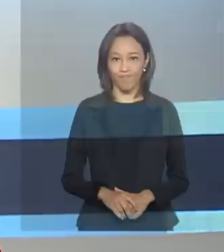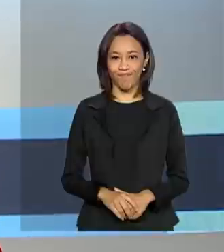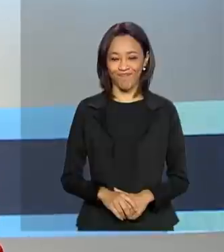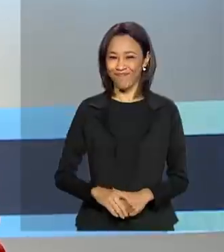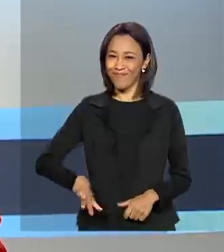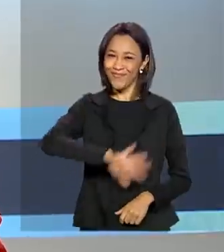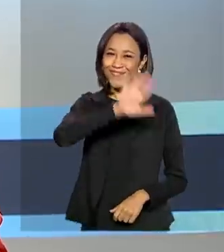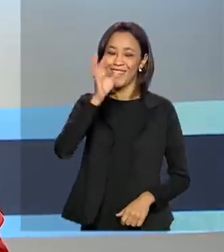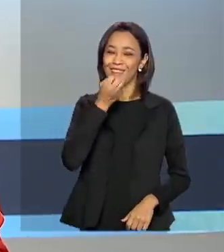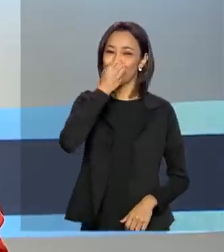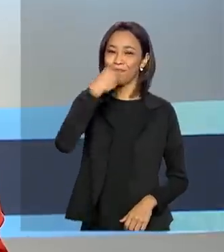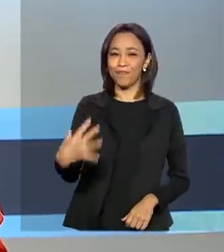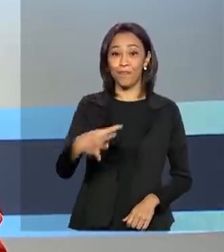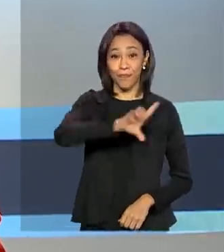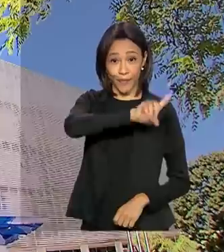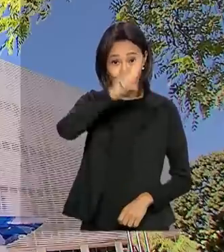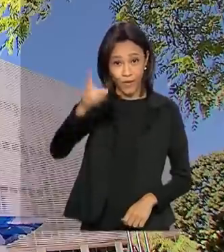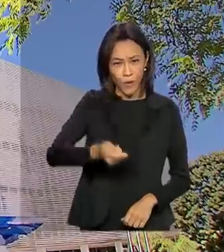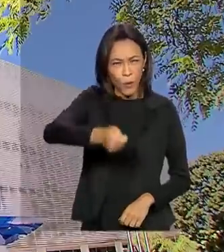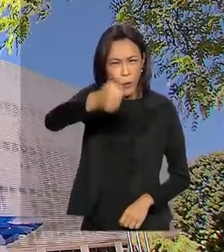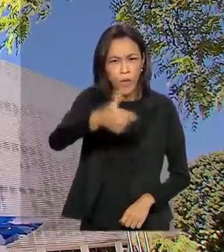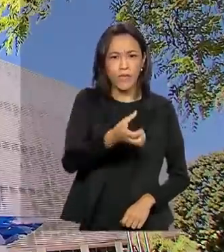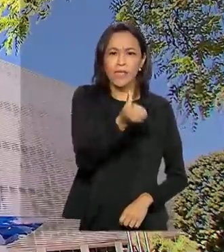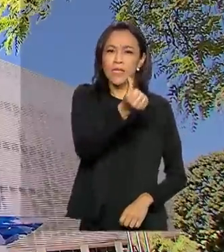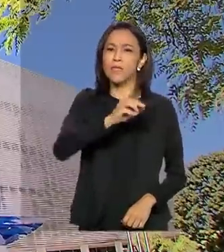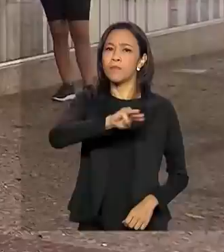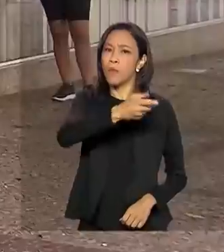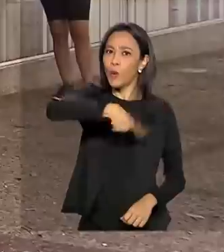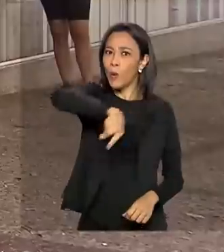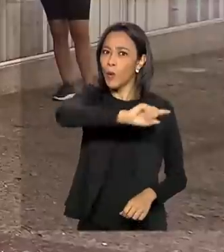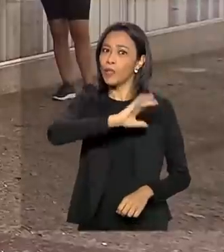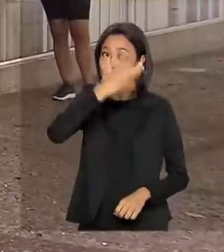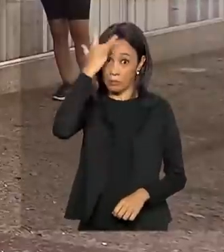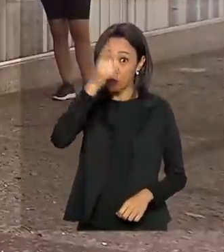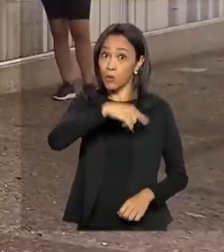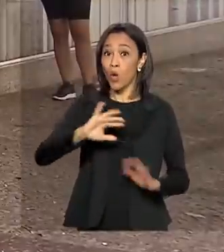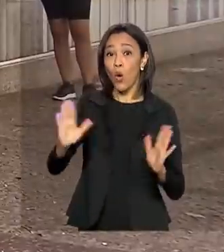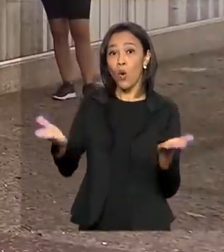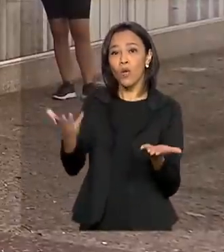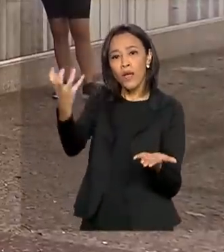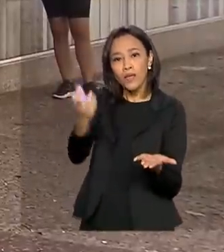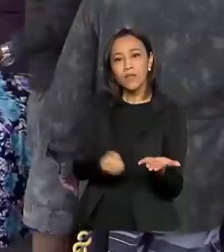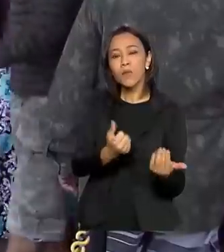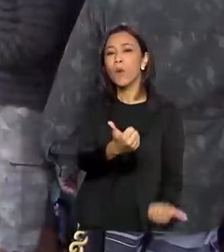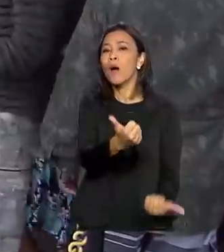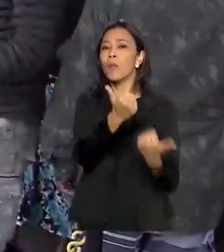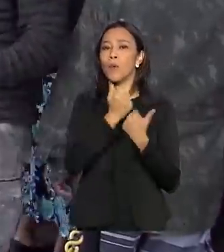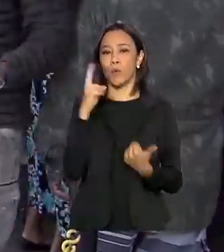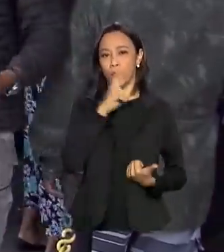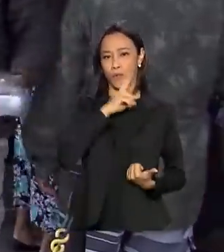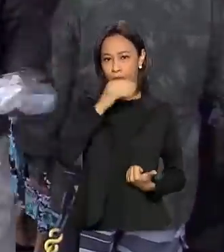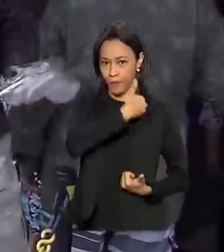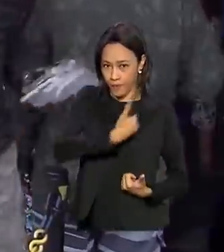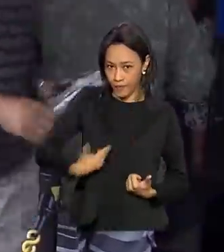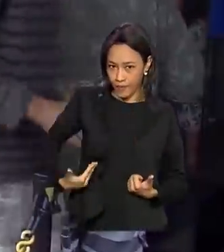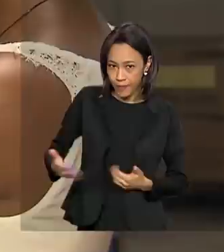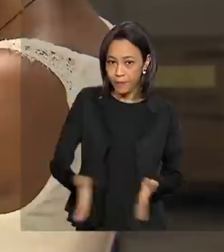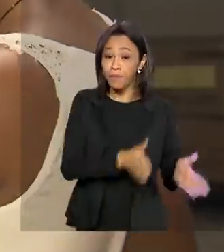Olá, bom dia! Quase 6 milhões de pessoas recebem hoje o auxílio emergencial do governo.